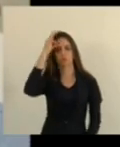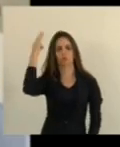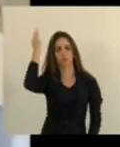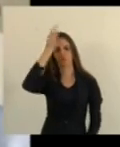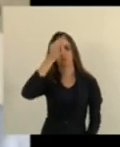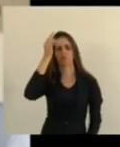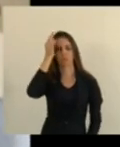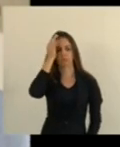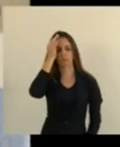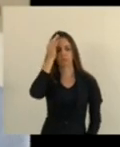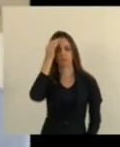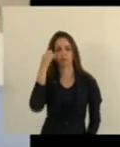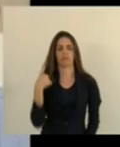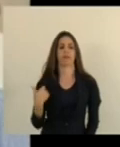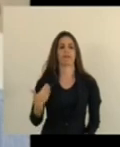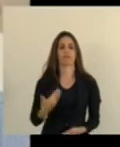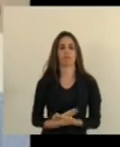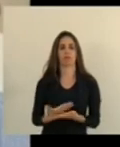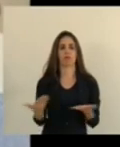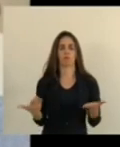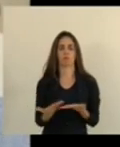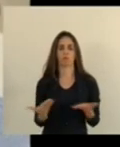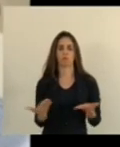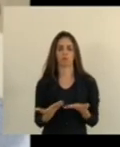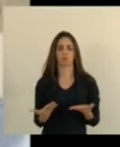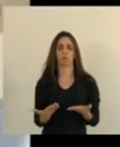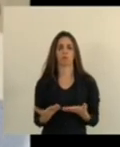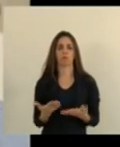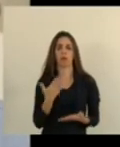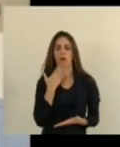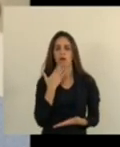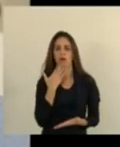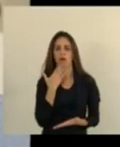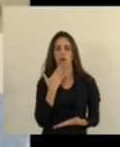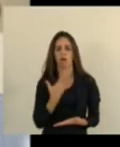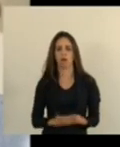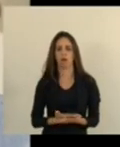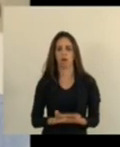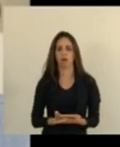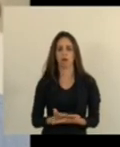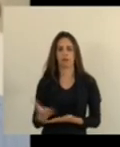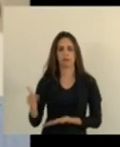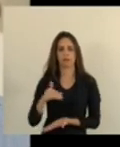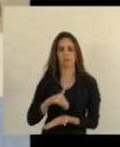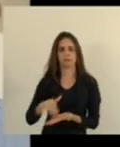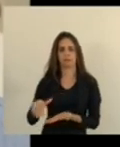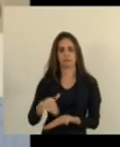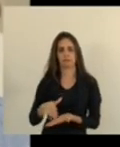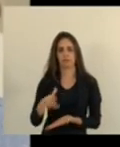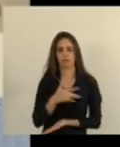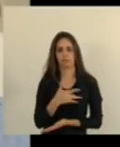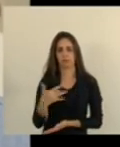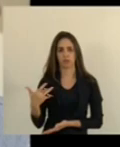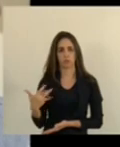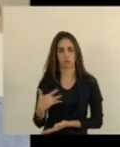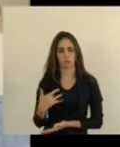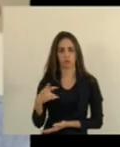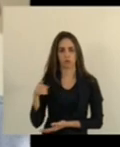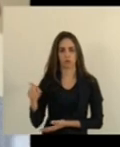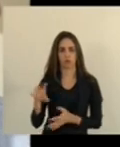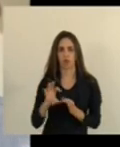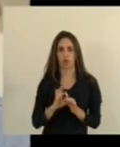e até hoje pasmem os senhores a secretaria da saúde não